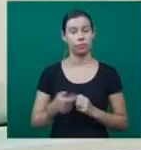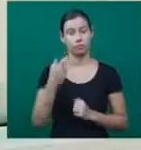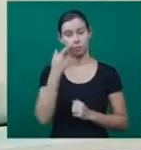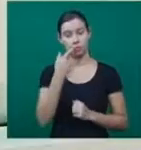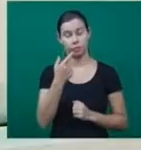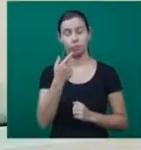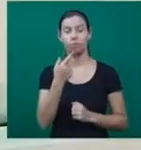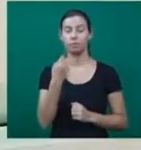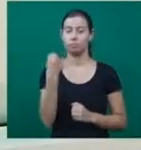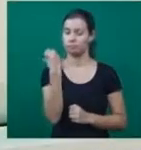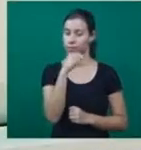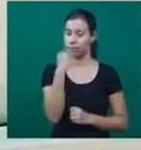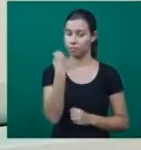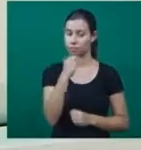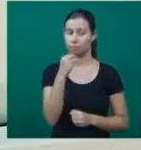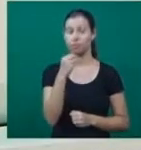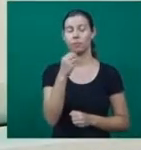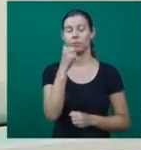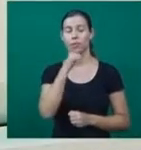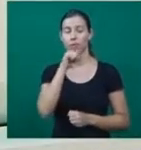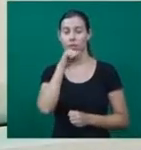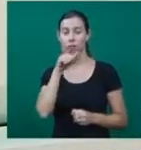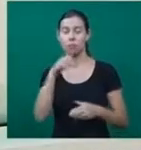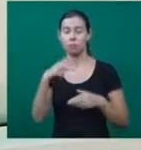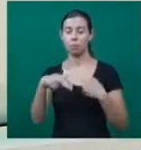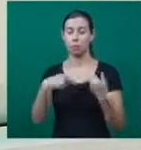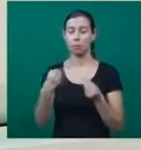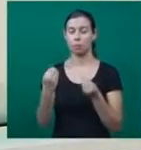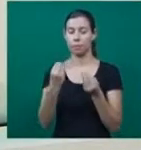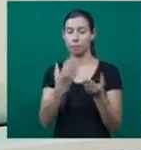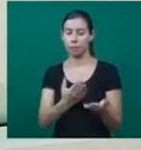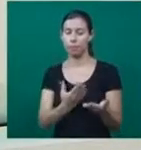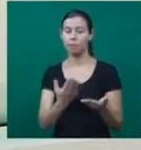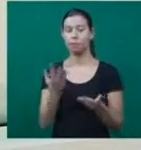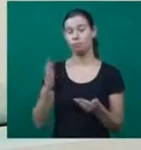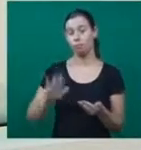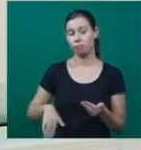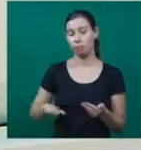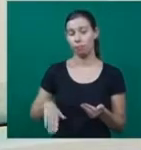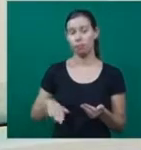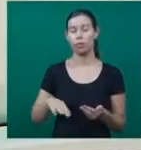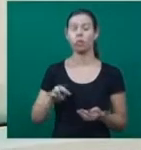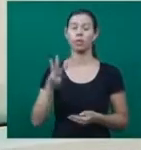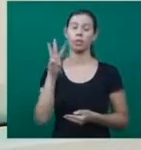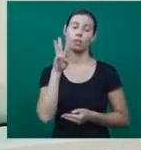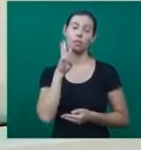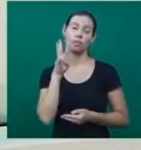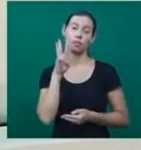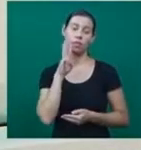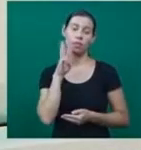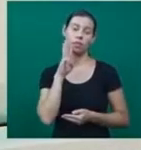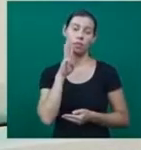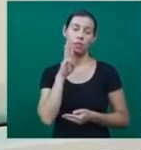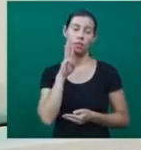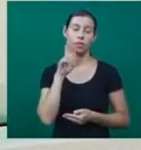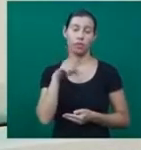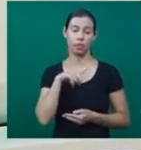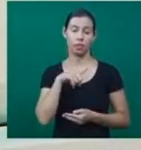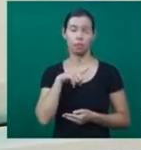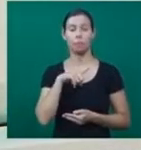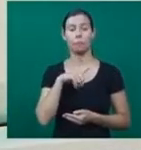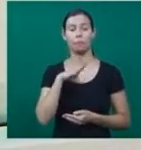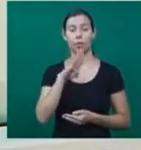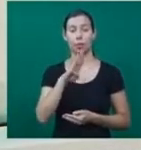Olha que oportunidade bacana para você que pretende presentear as mamães aí, sem gastar muito. Nesta terça-feira, tem uma edição